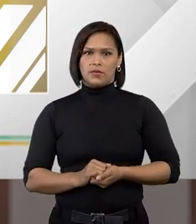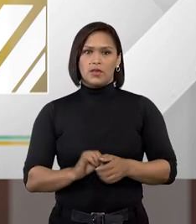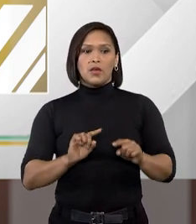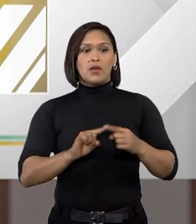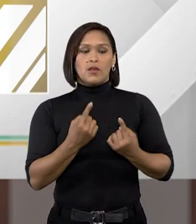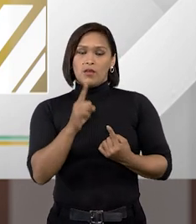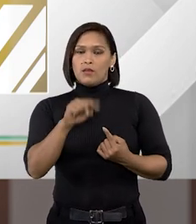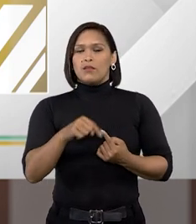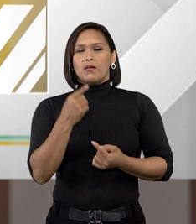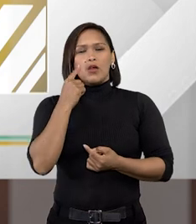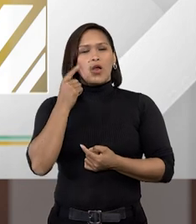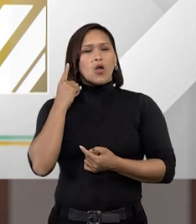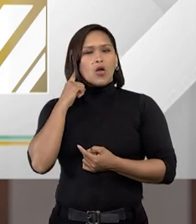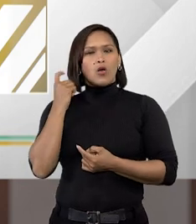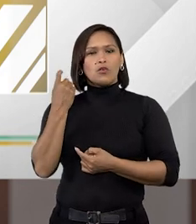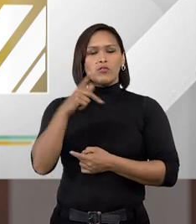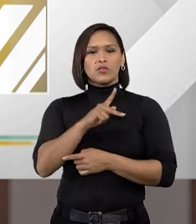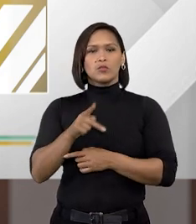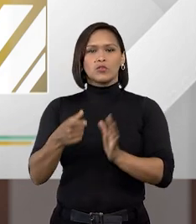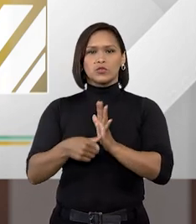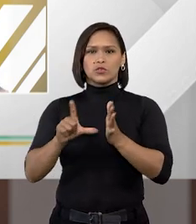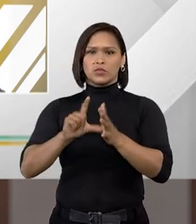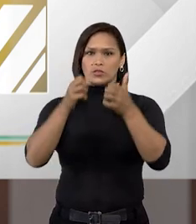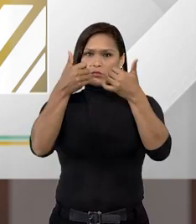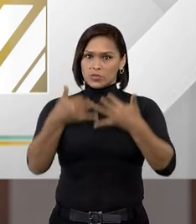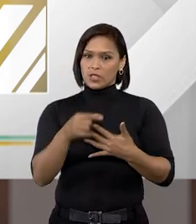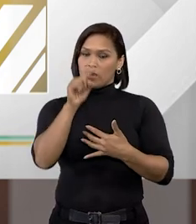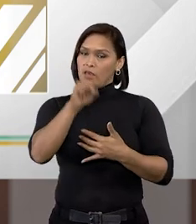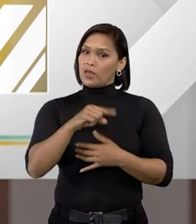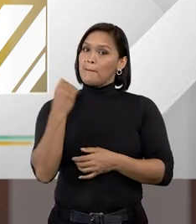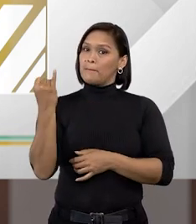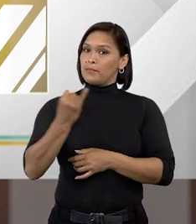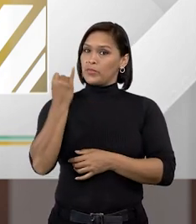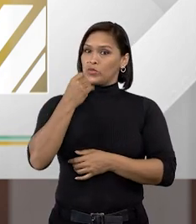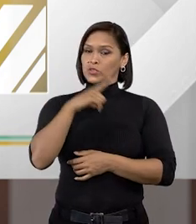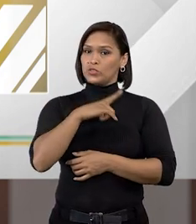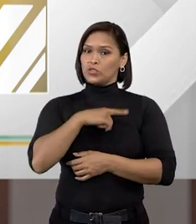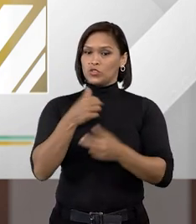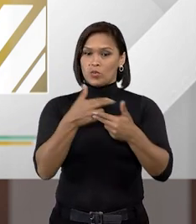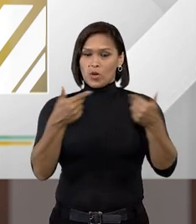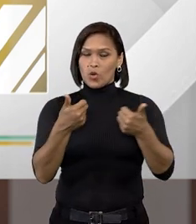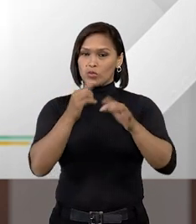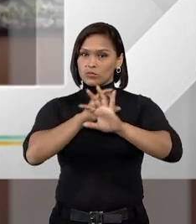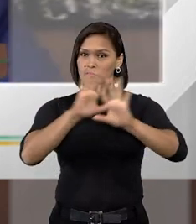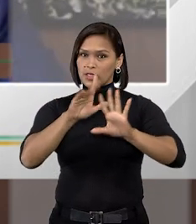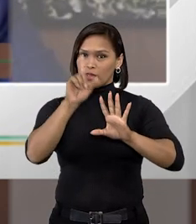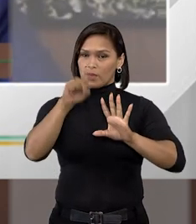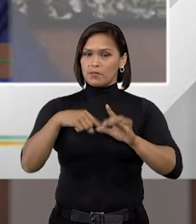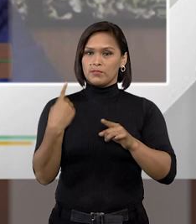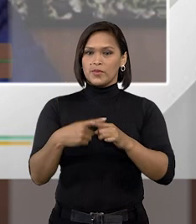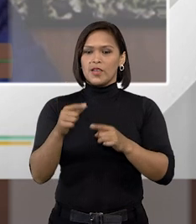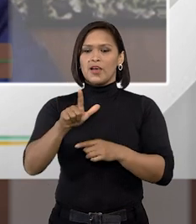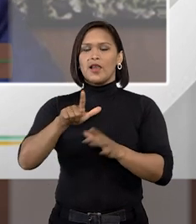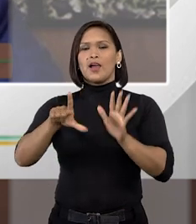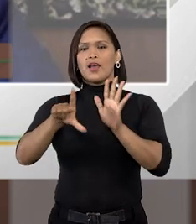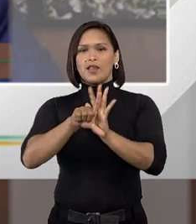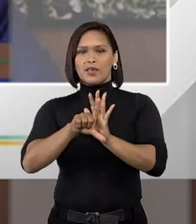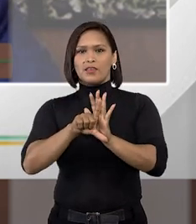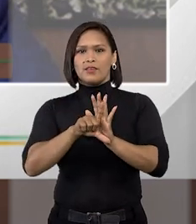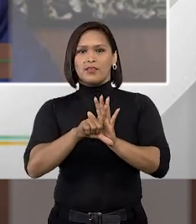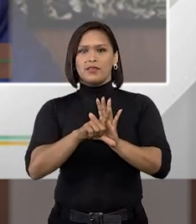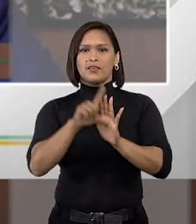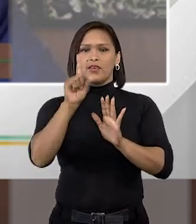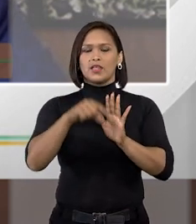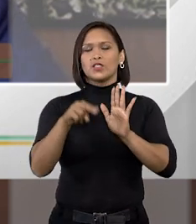Olha, eu estava ouvindo aqui o professor Thalisson, e aqui é importante a gente ter uma coisa muito clara. A lei, ela é